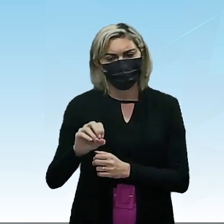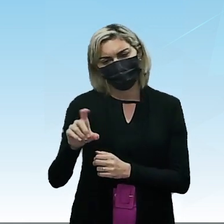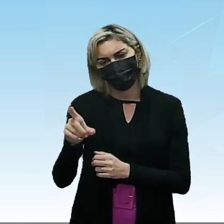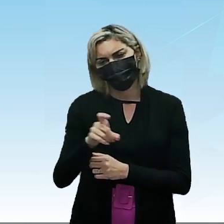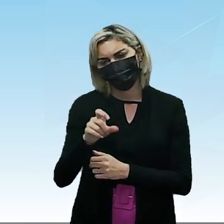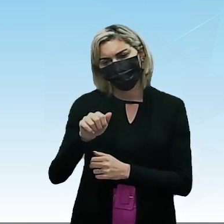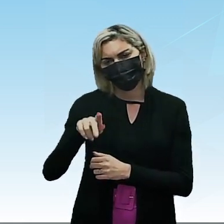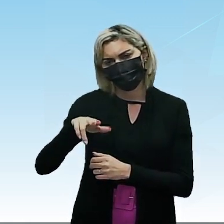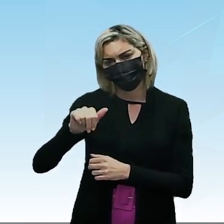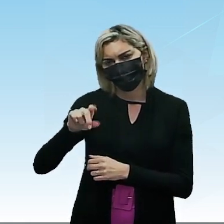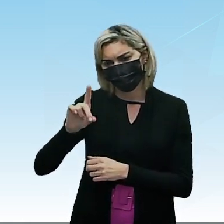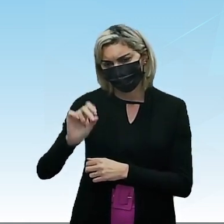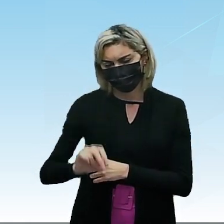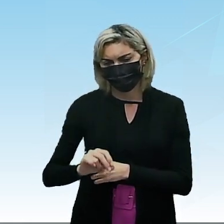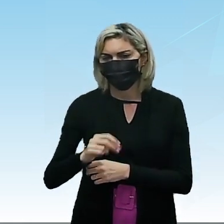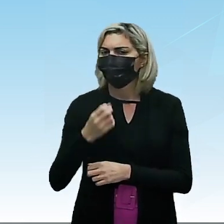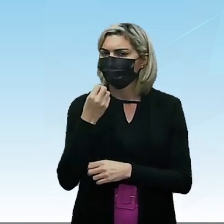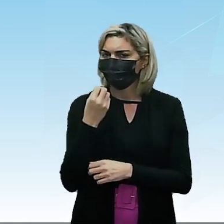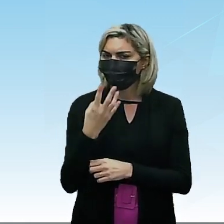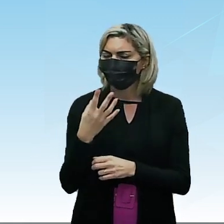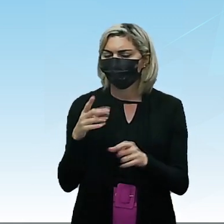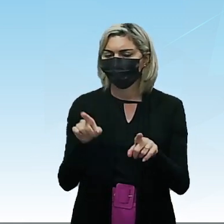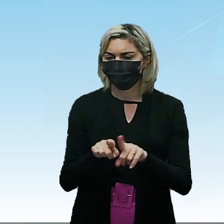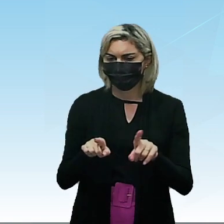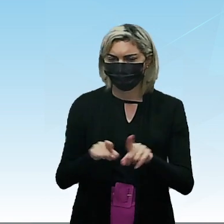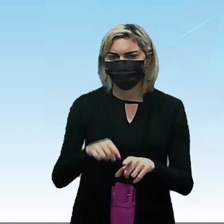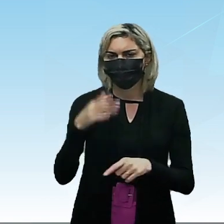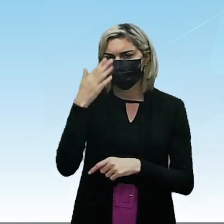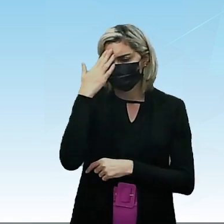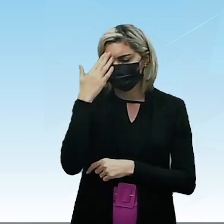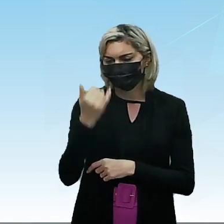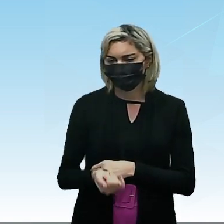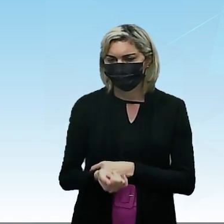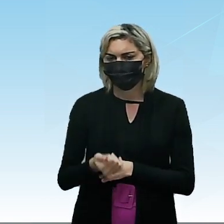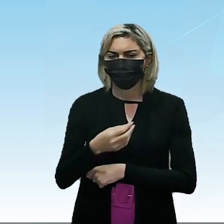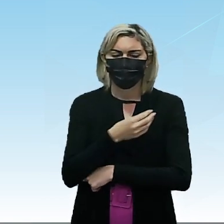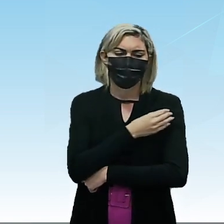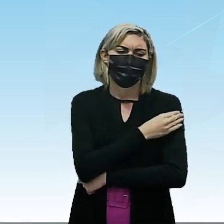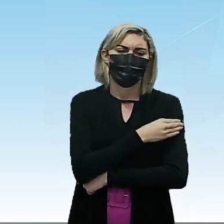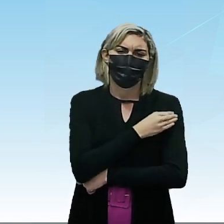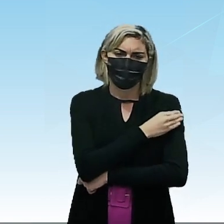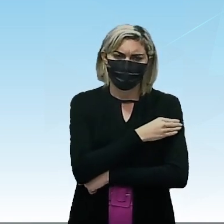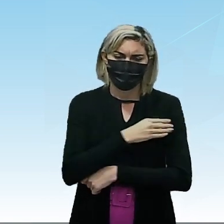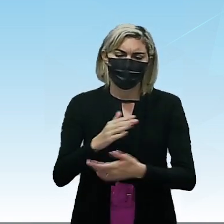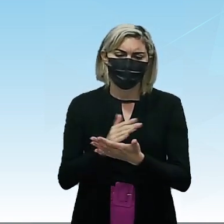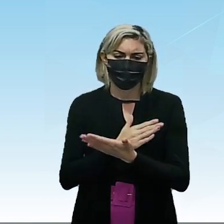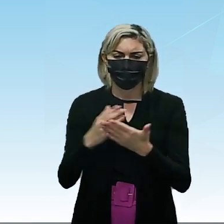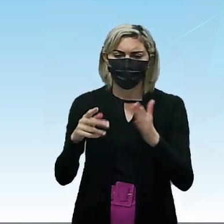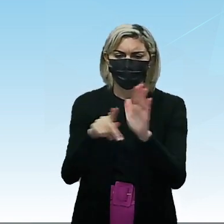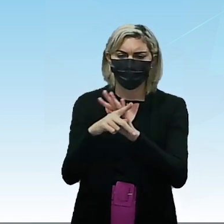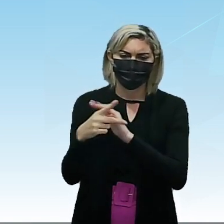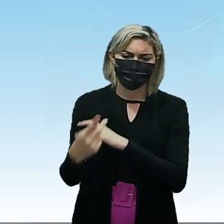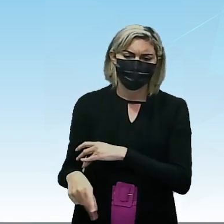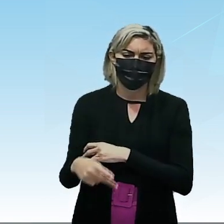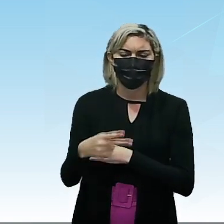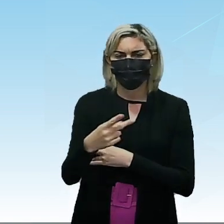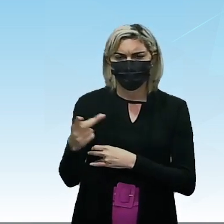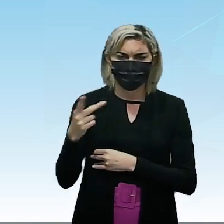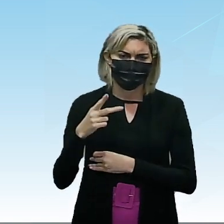Oxigenado. É bom também a gente saber sobre os álcools algumas propriedades, como sua